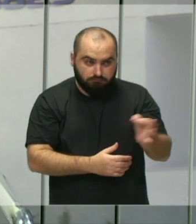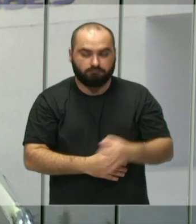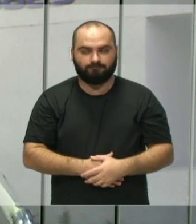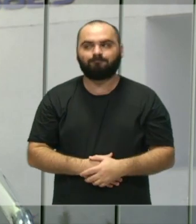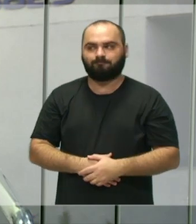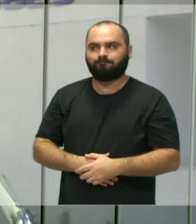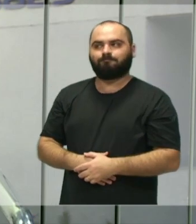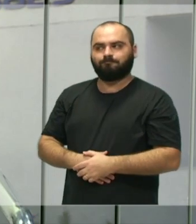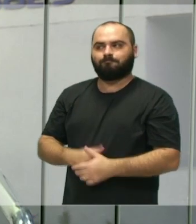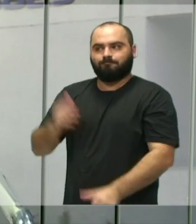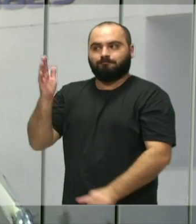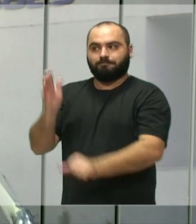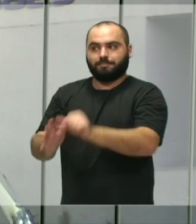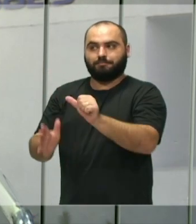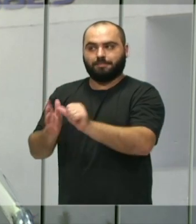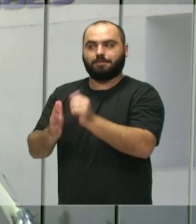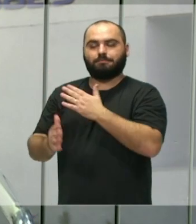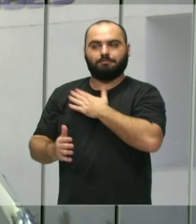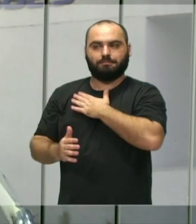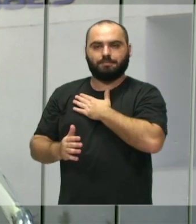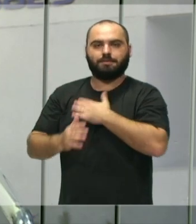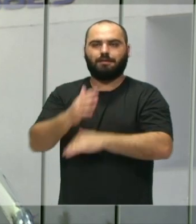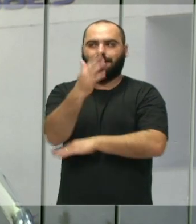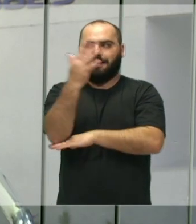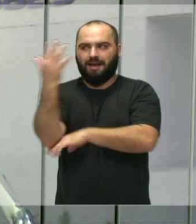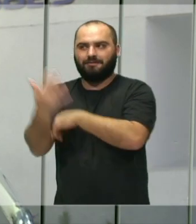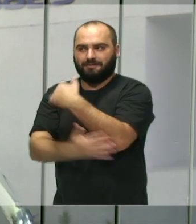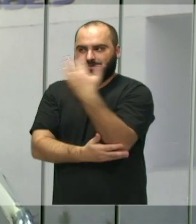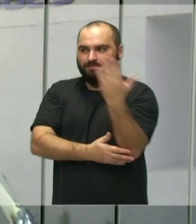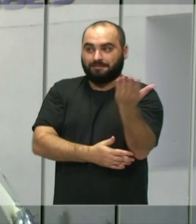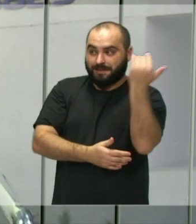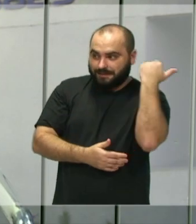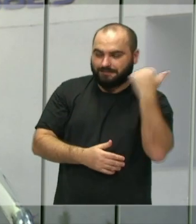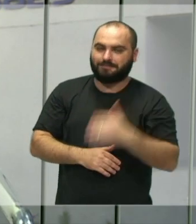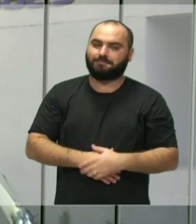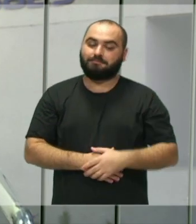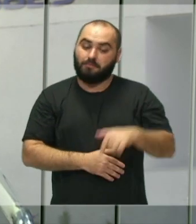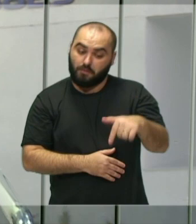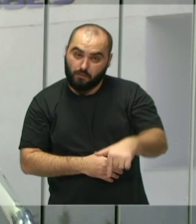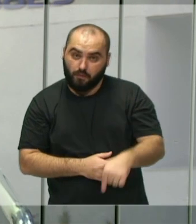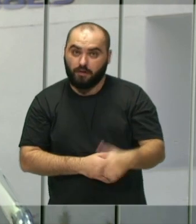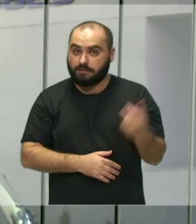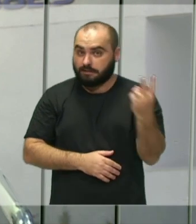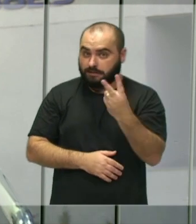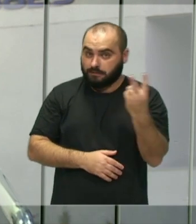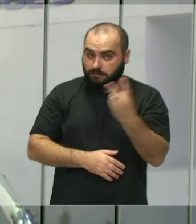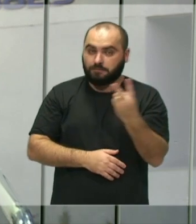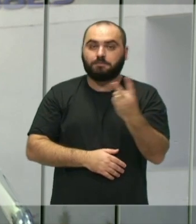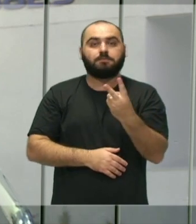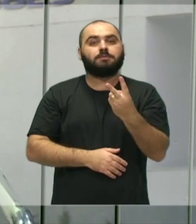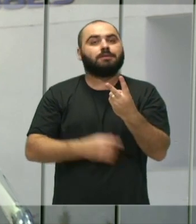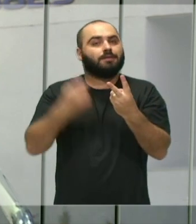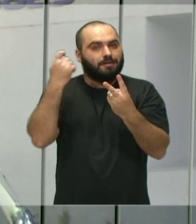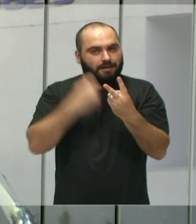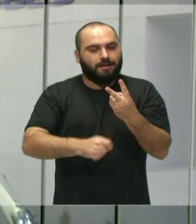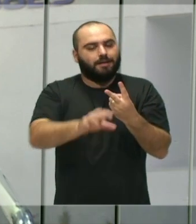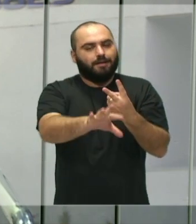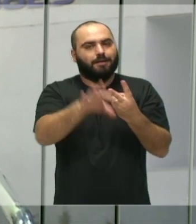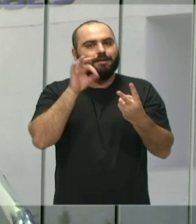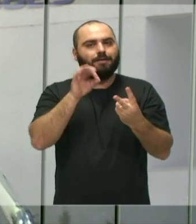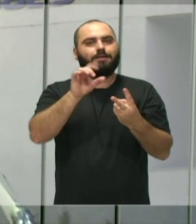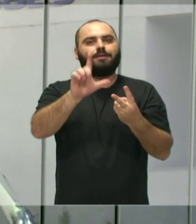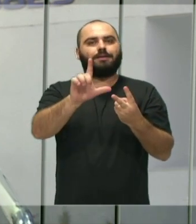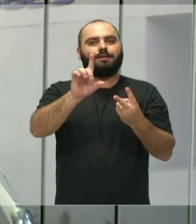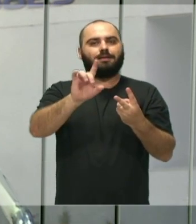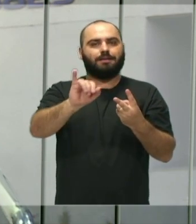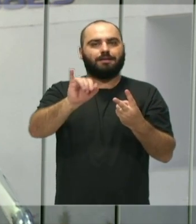semestre, foi em relação às nossas árvores, né, e essa segunda moção é impossível não homenagear a Lídia, ela é um